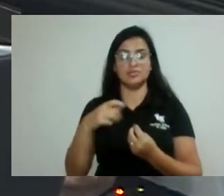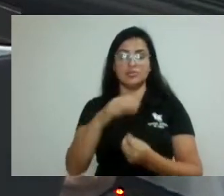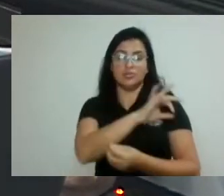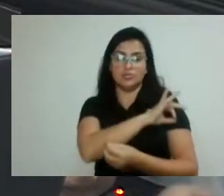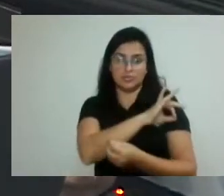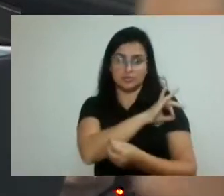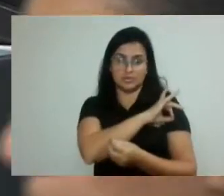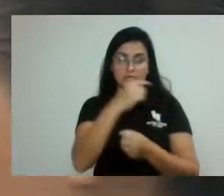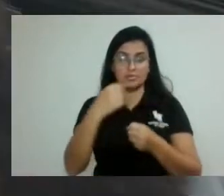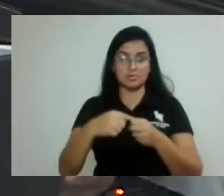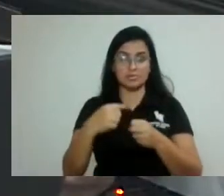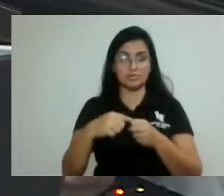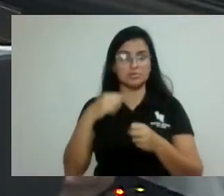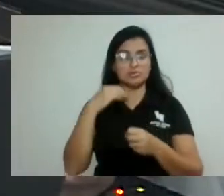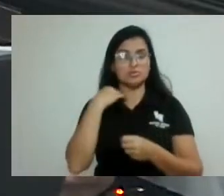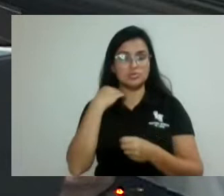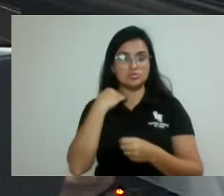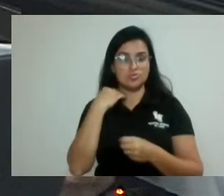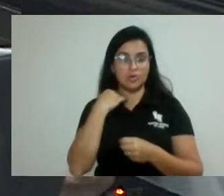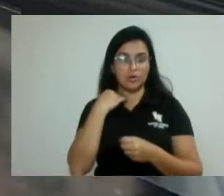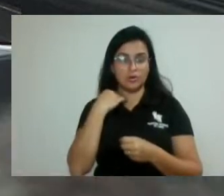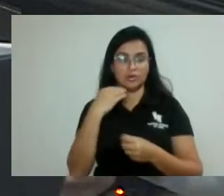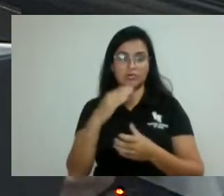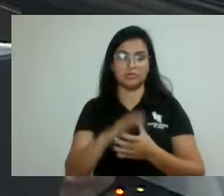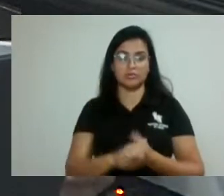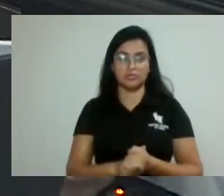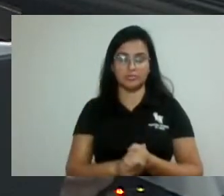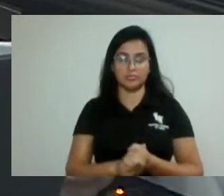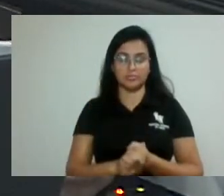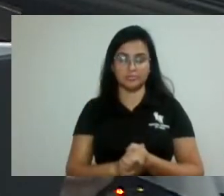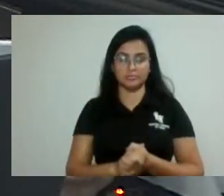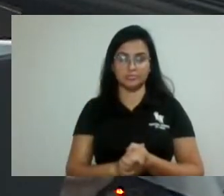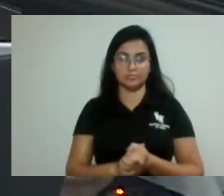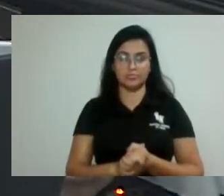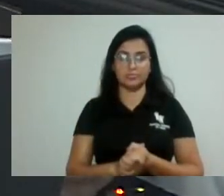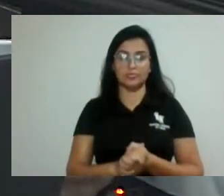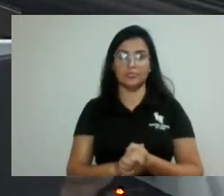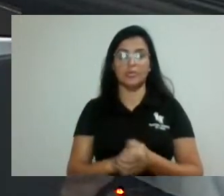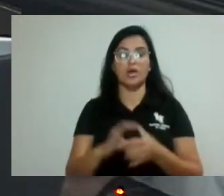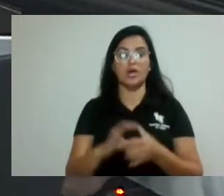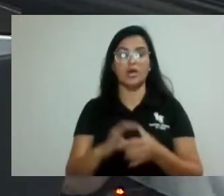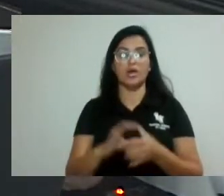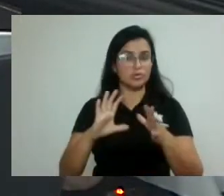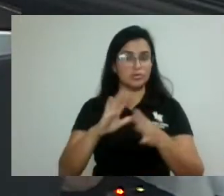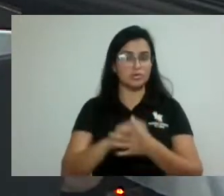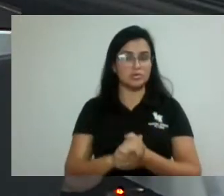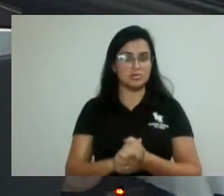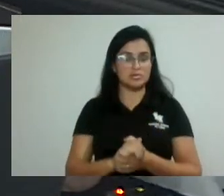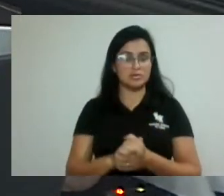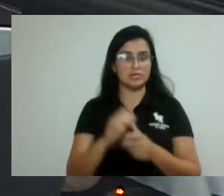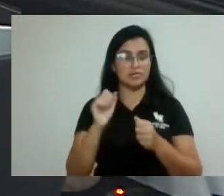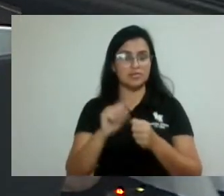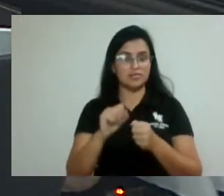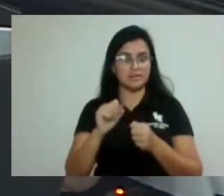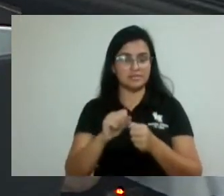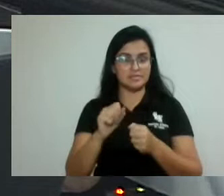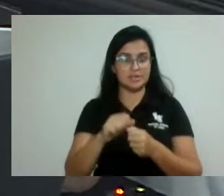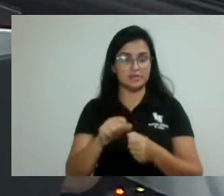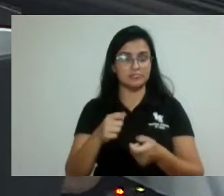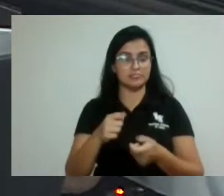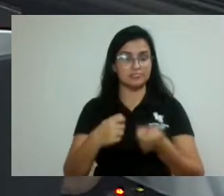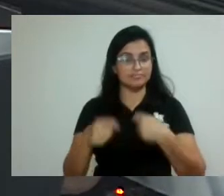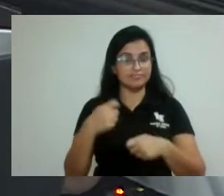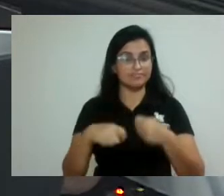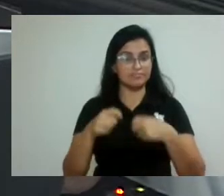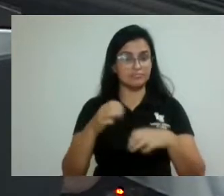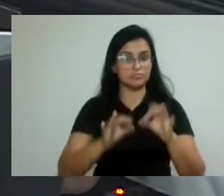nos órgãos que especifica, autoriza expressamente a realização de negócio jurídico processual